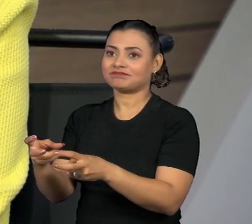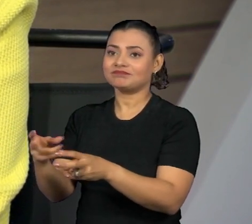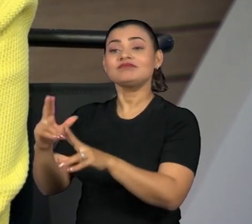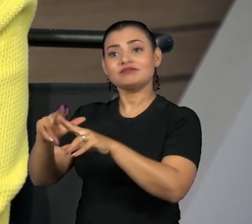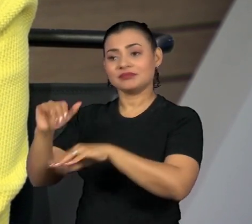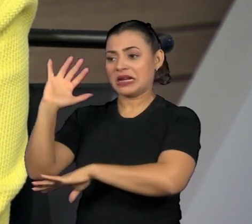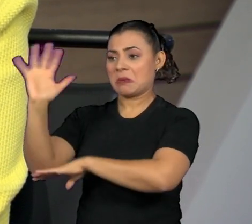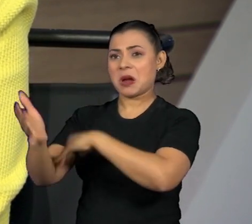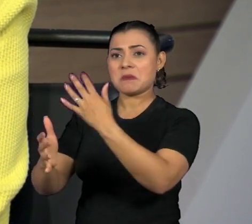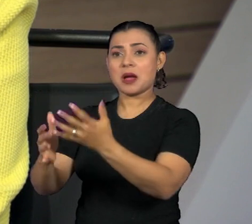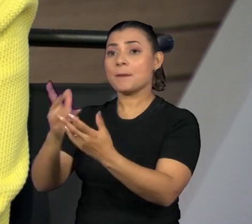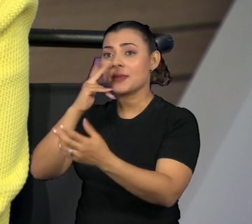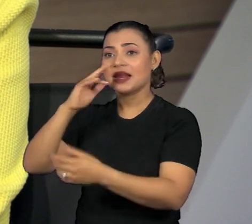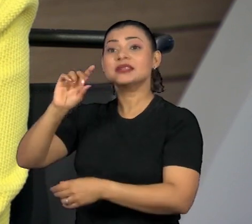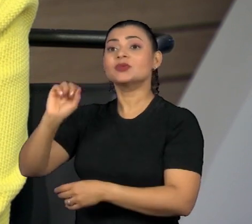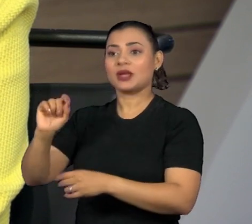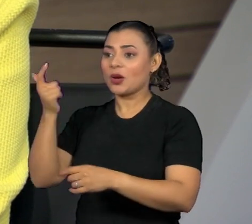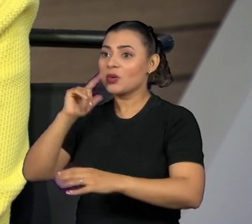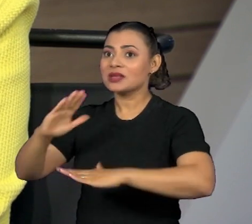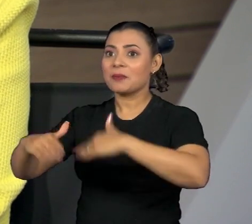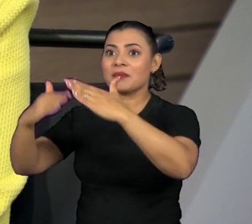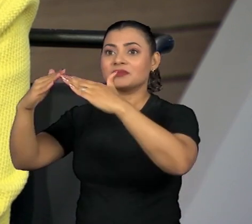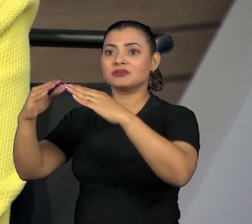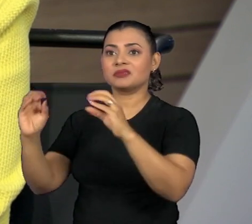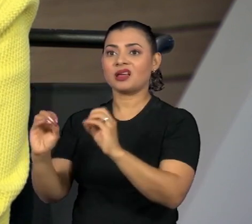potencial direito que ela tenha,